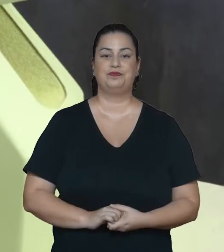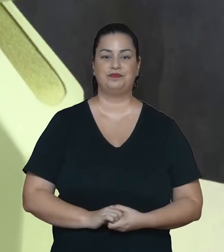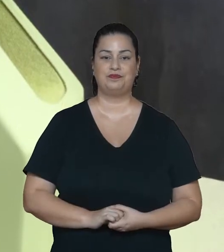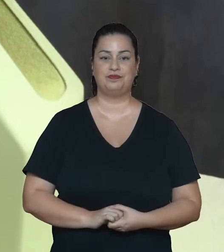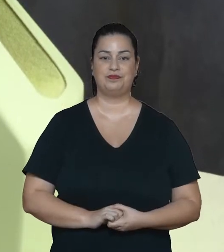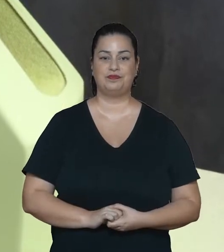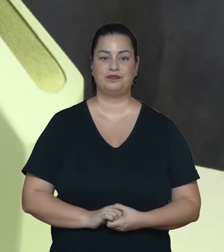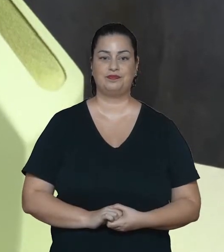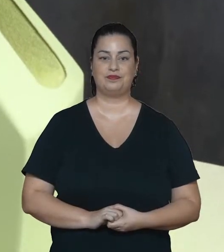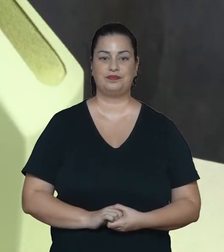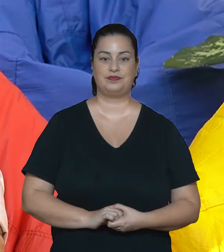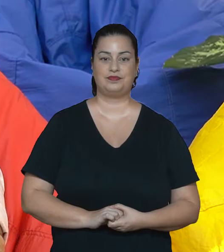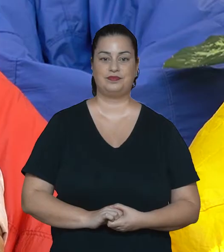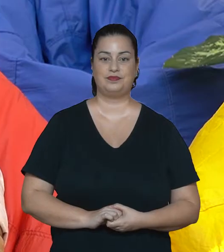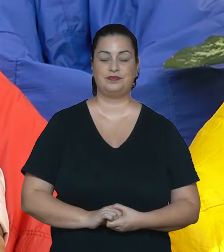dia.